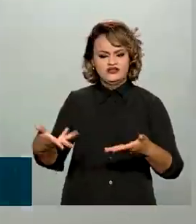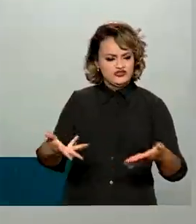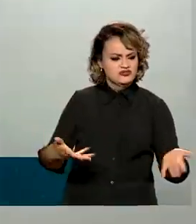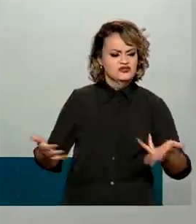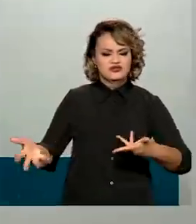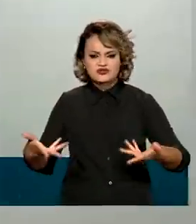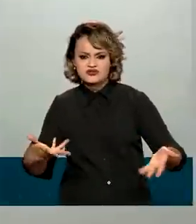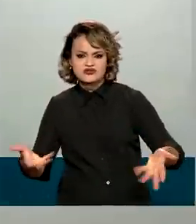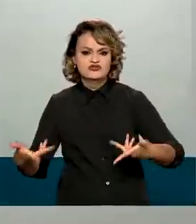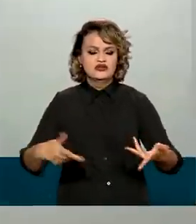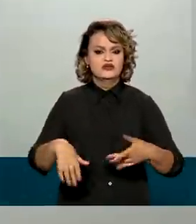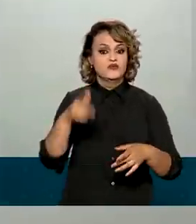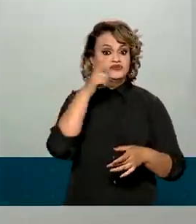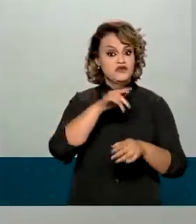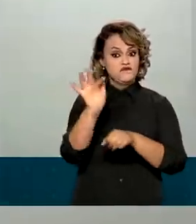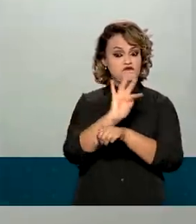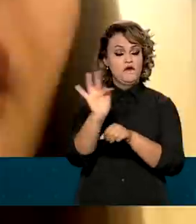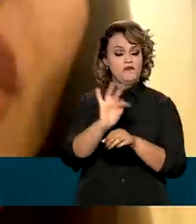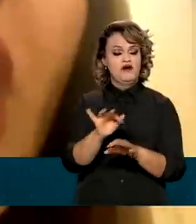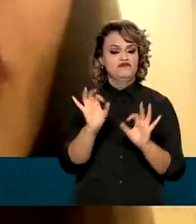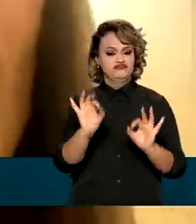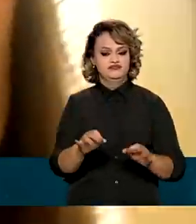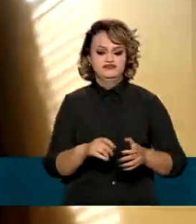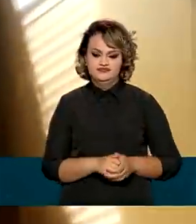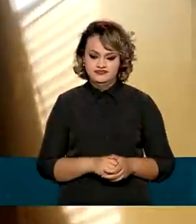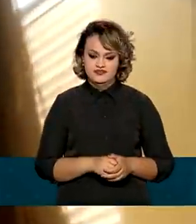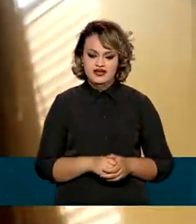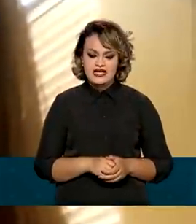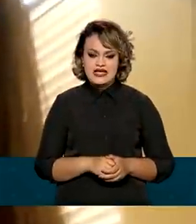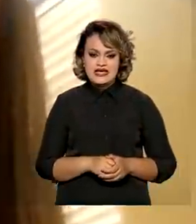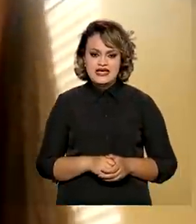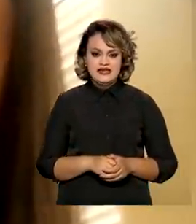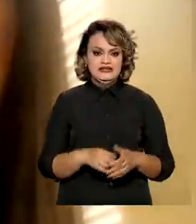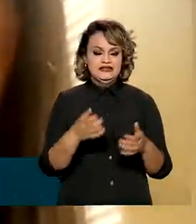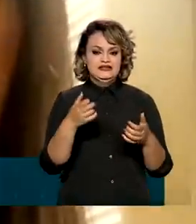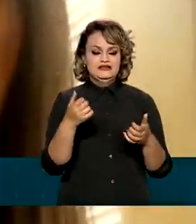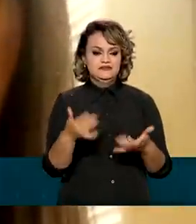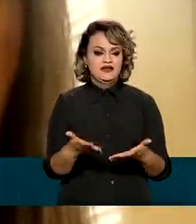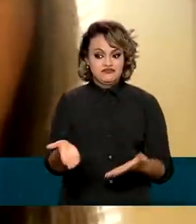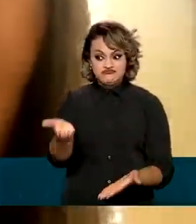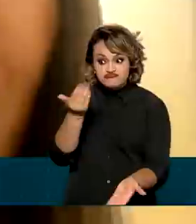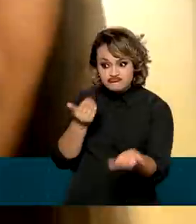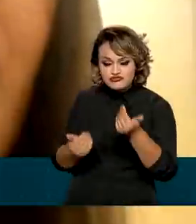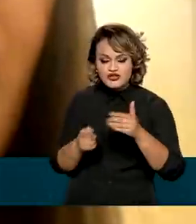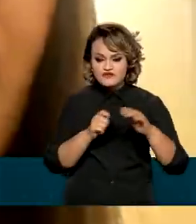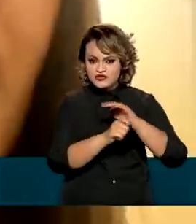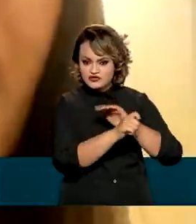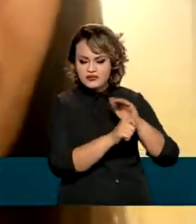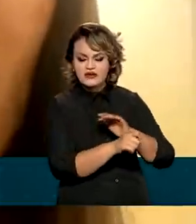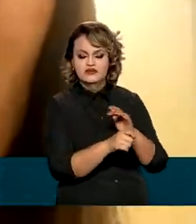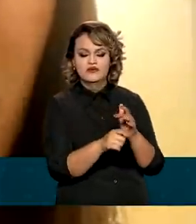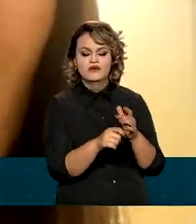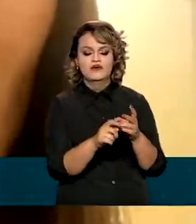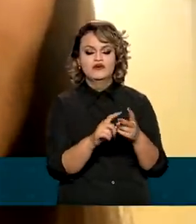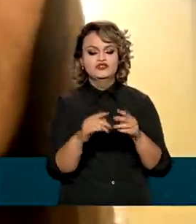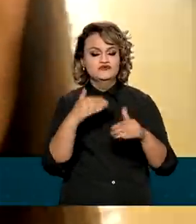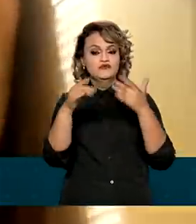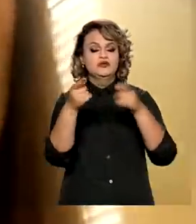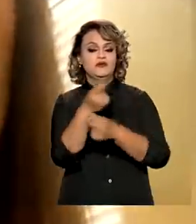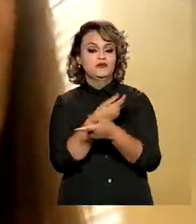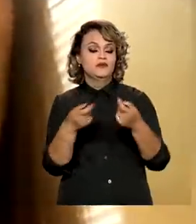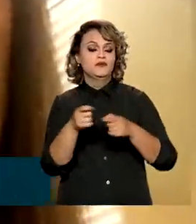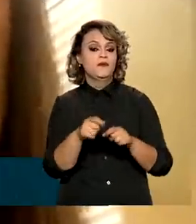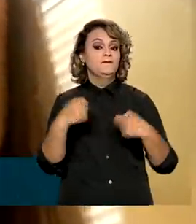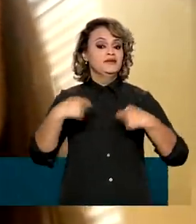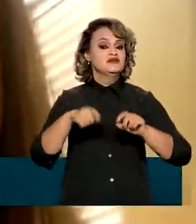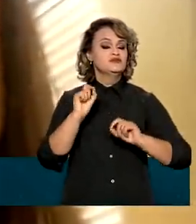mais a formalização de novos negócios. Não há como falar em atração de investimentos nem desenvolvimento econômico